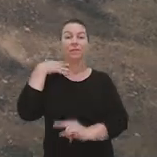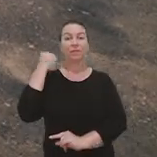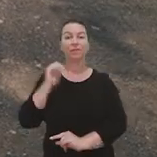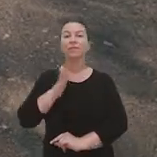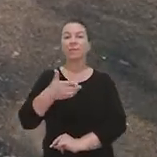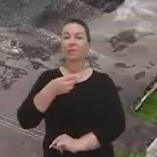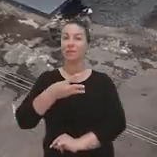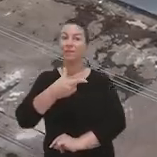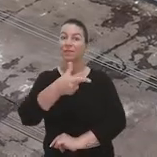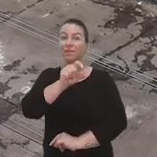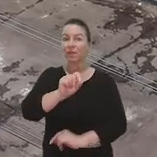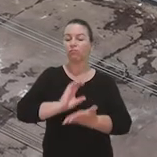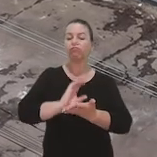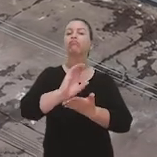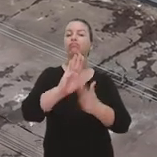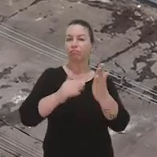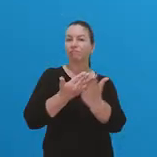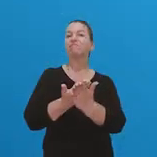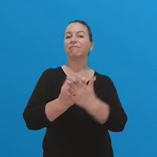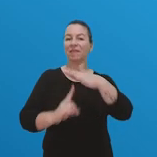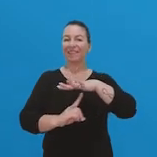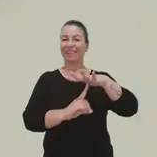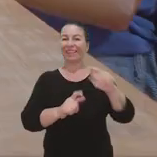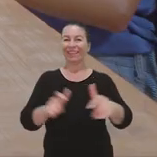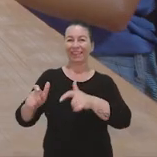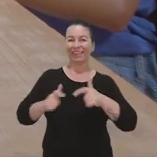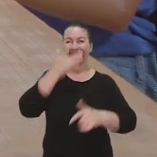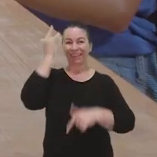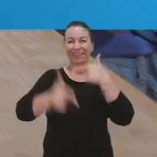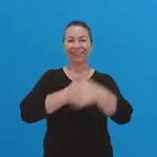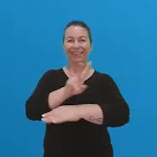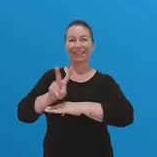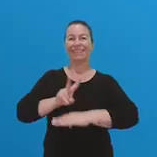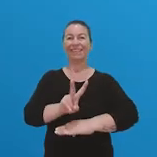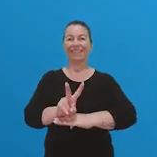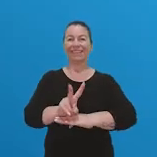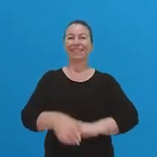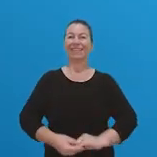previstas 320. É investimento na escola. Paraná, terra de gente que trabalha e cuida. na